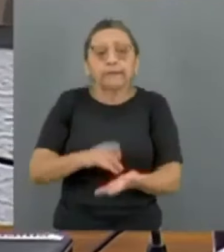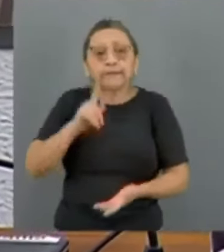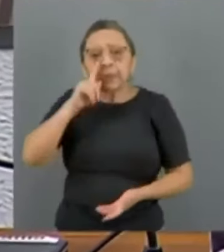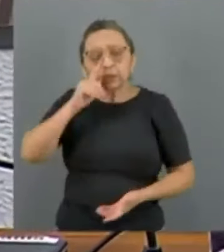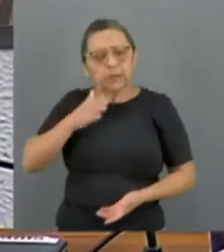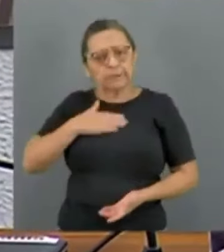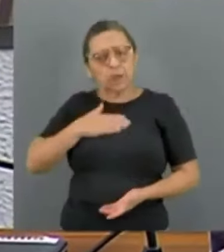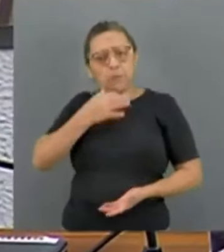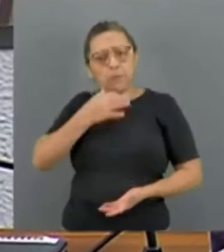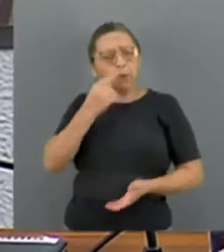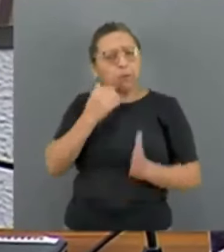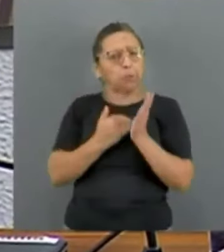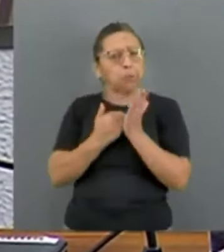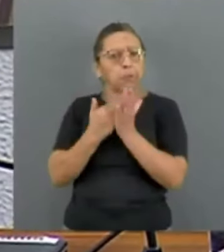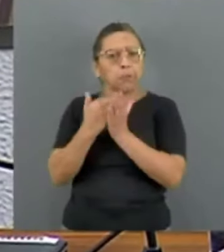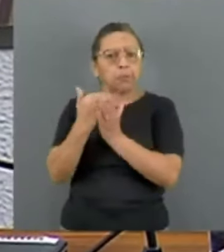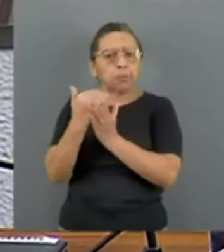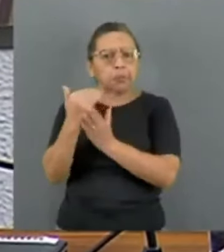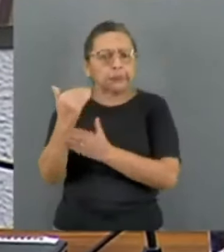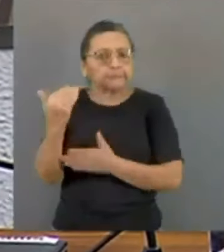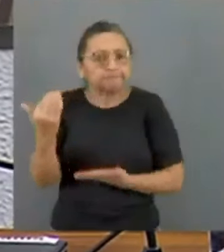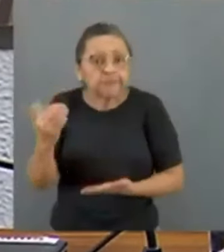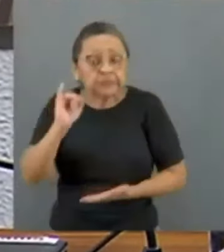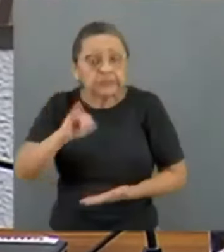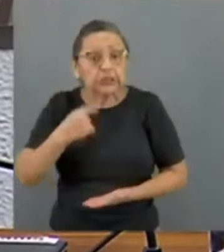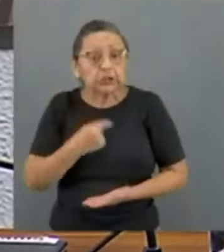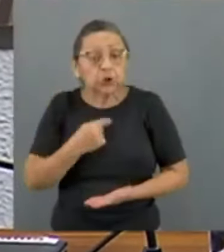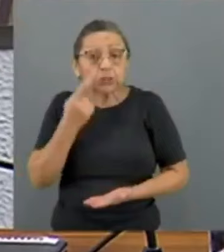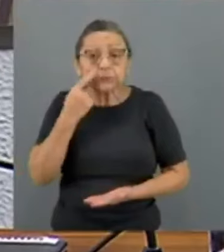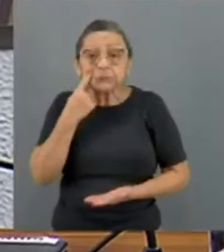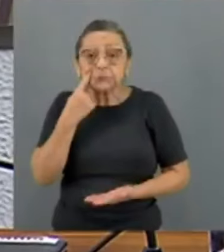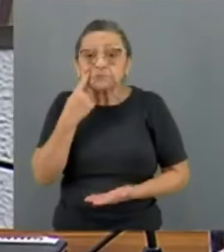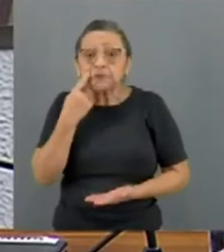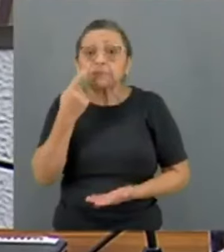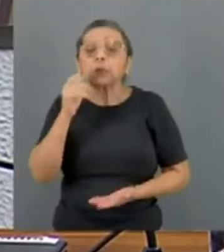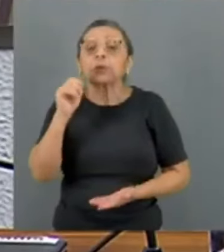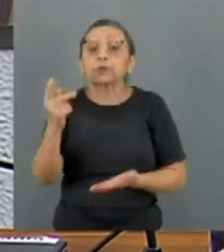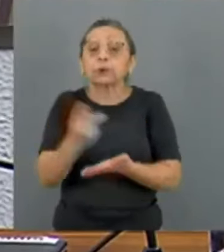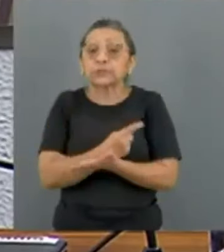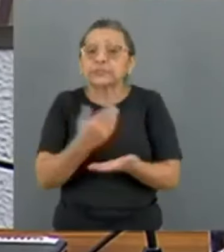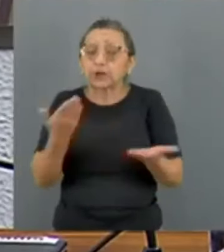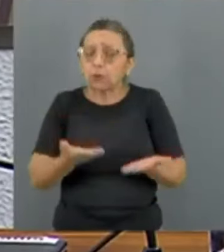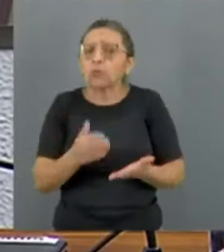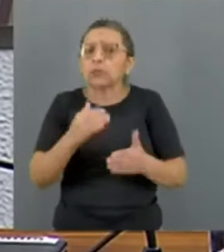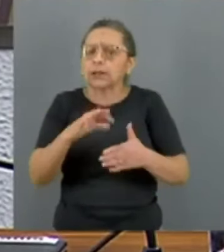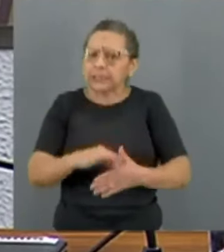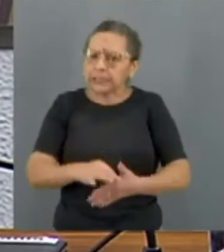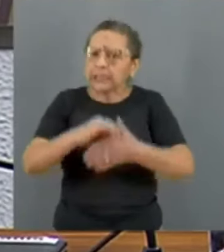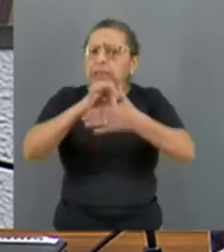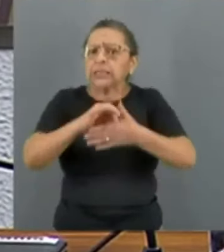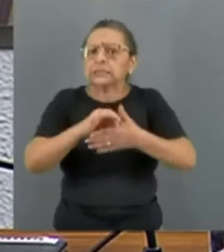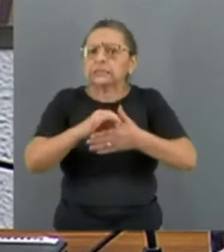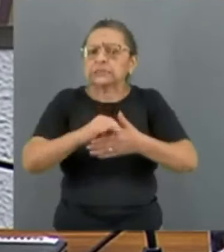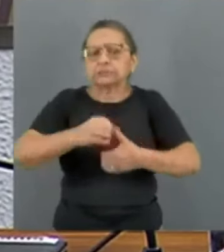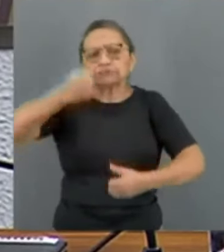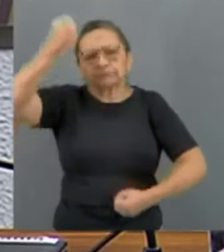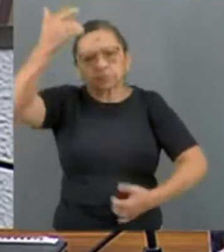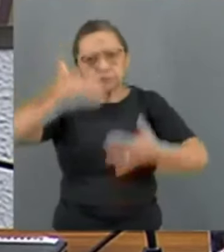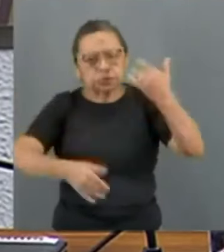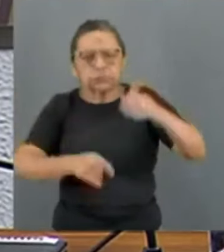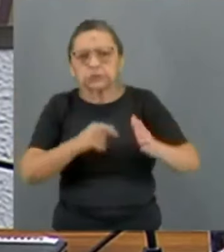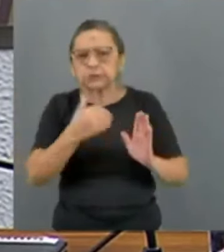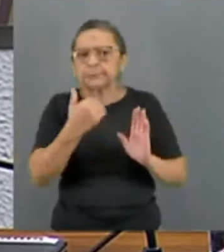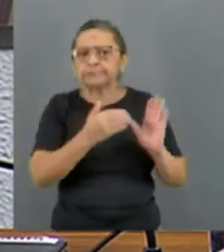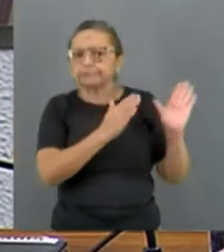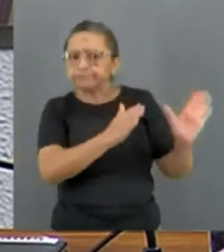ver, crescente, se considerarmos as declarações recentes de altas lideranças, de uma escalada do conflito,